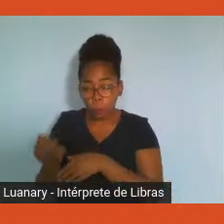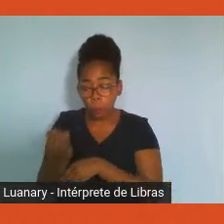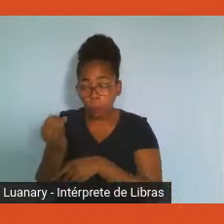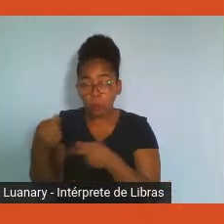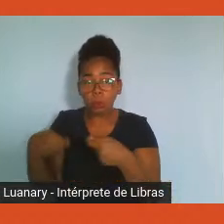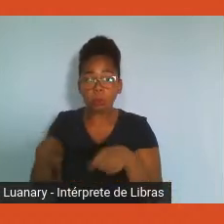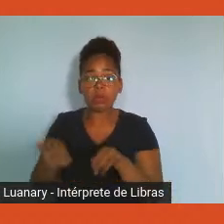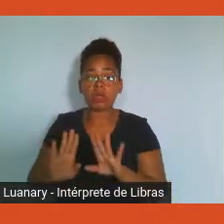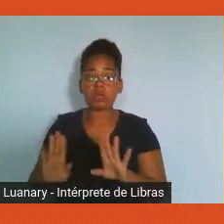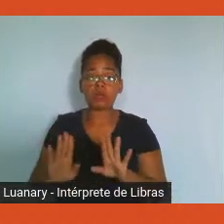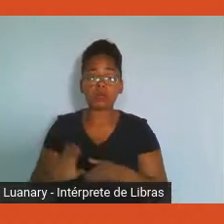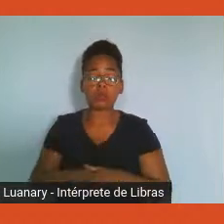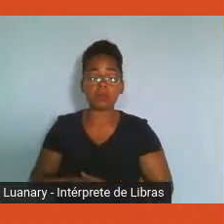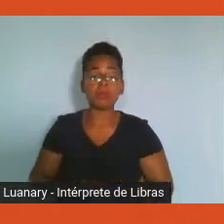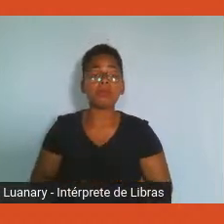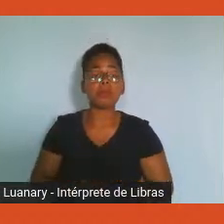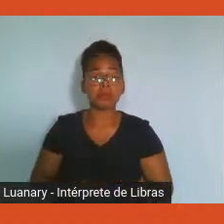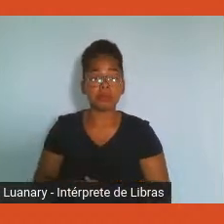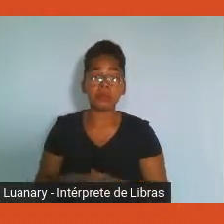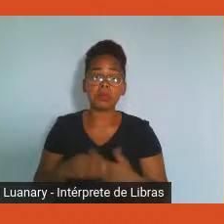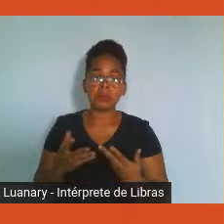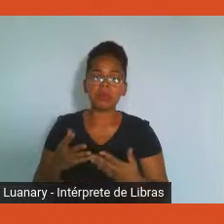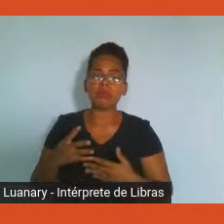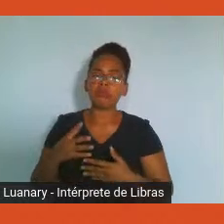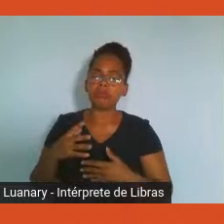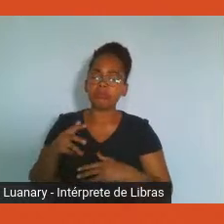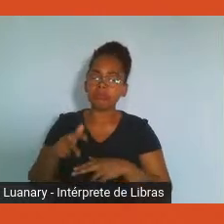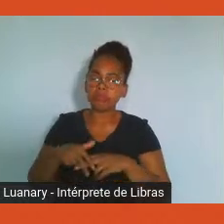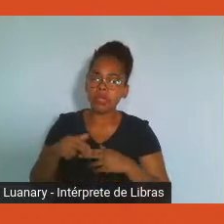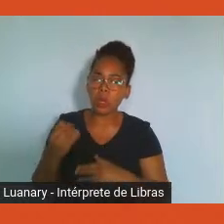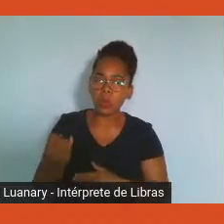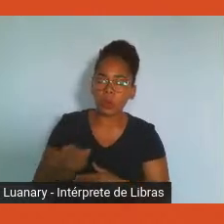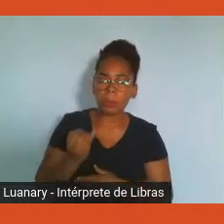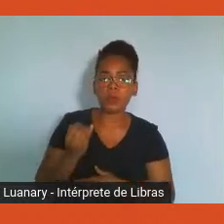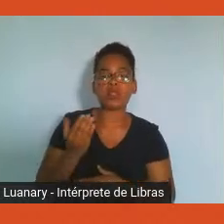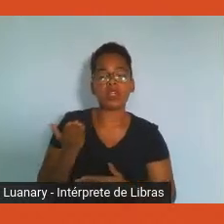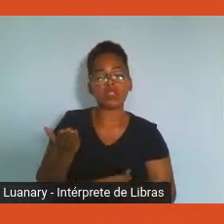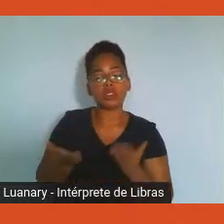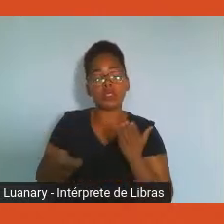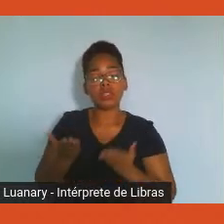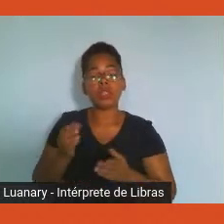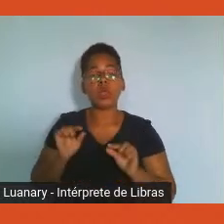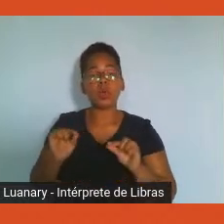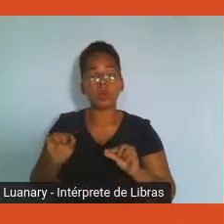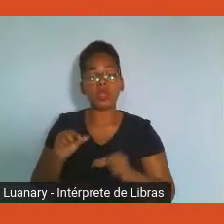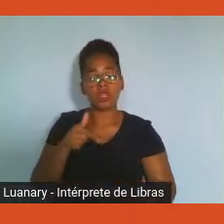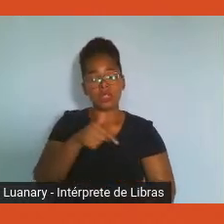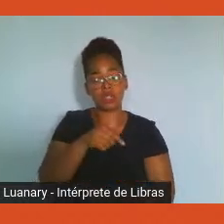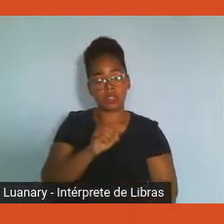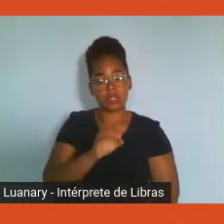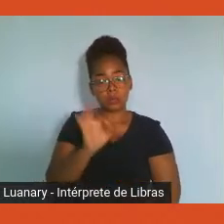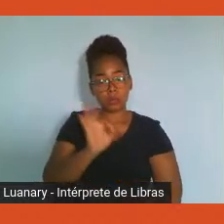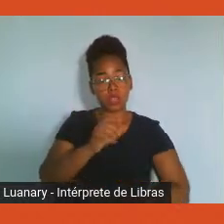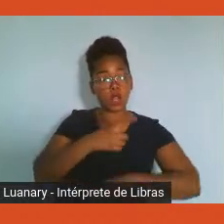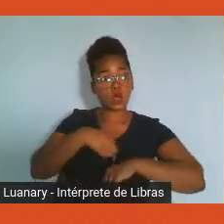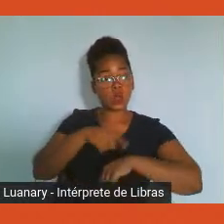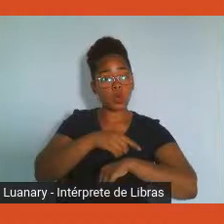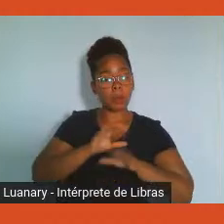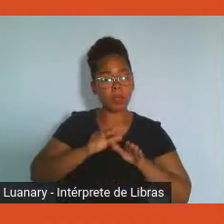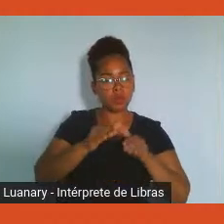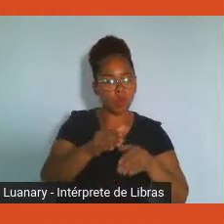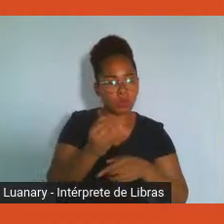seria 70% ao que é importante, 20% ao que é